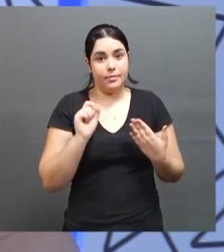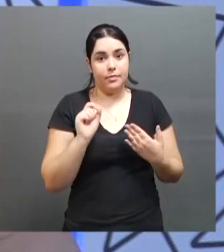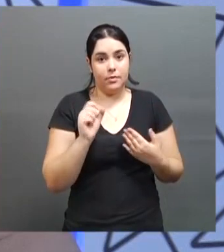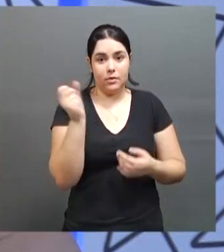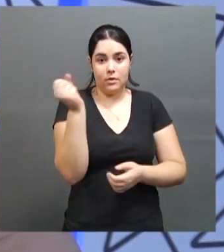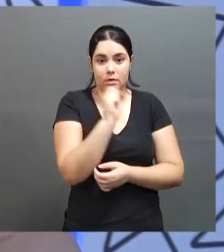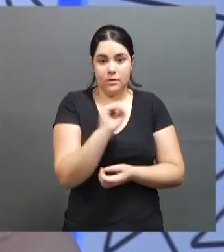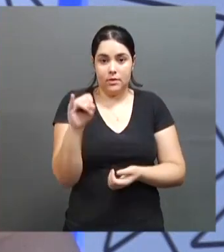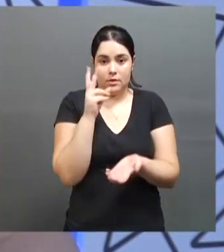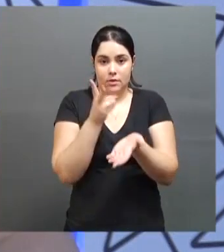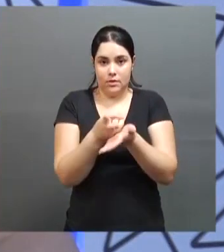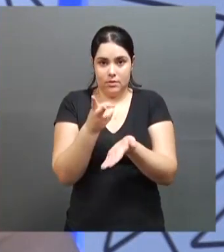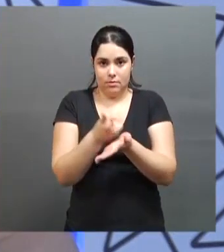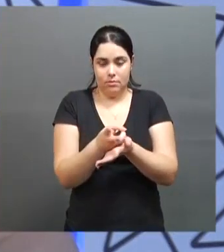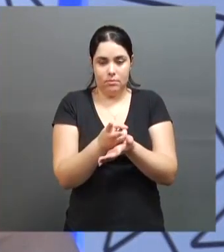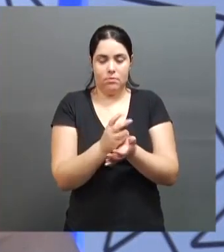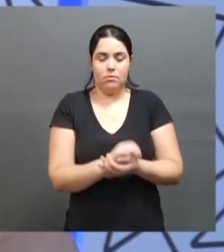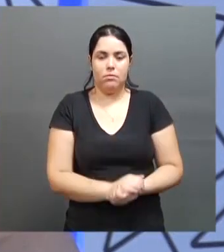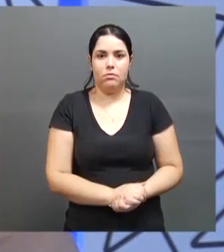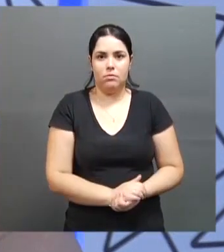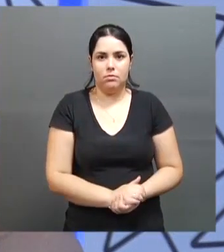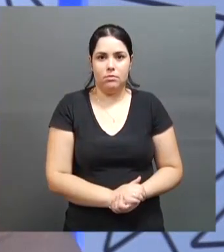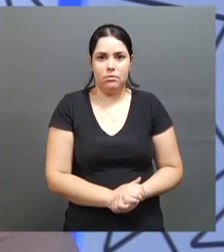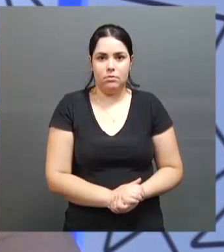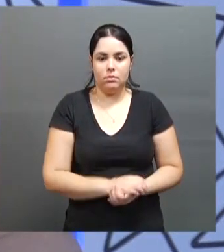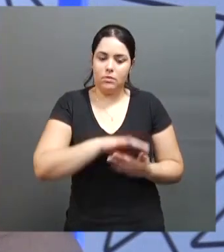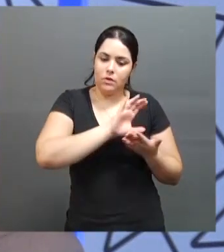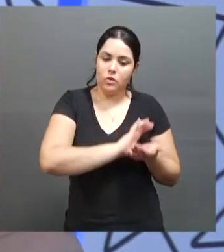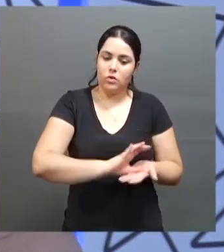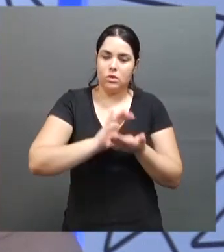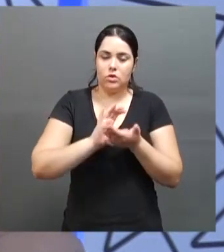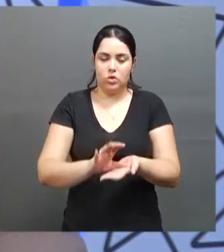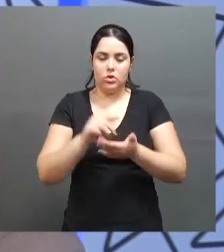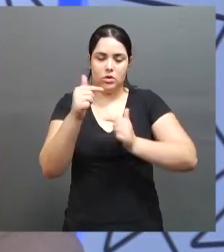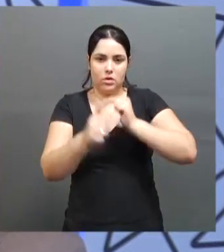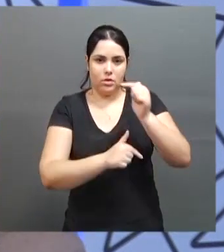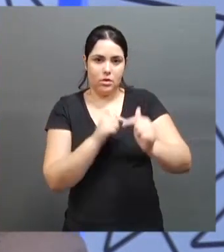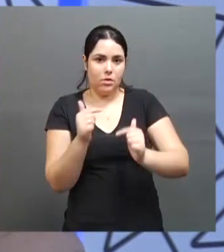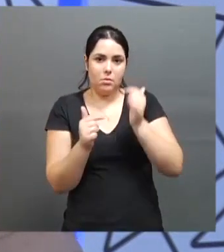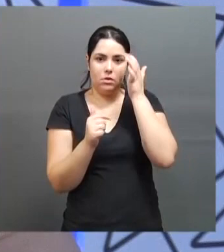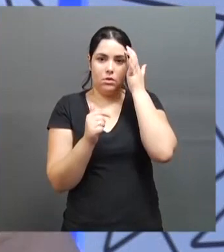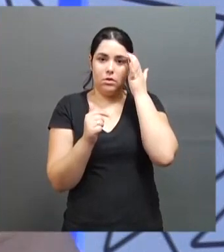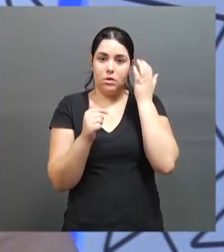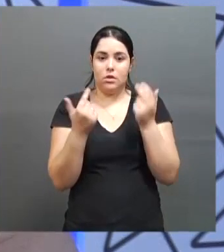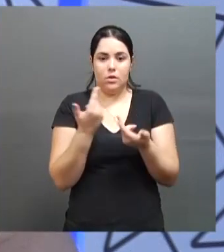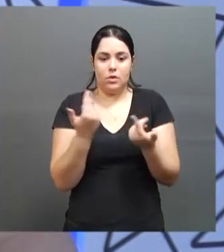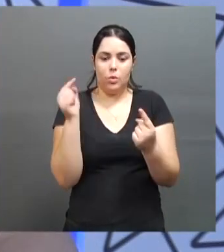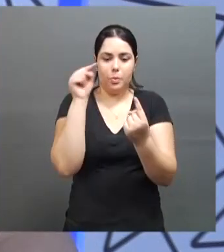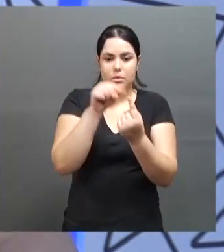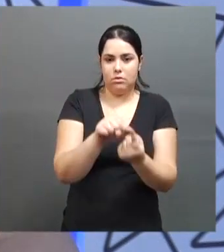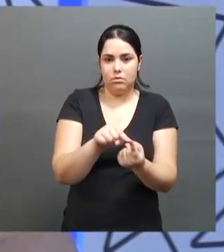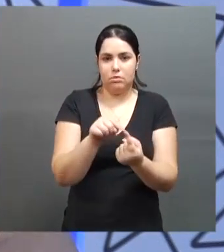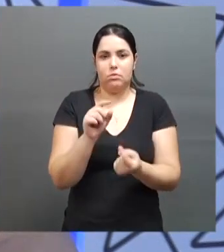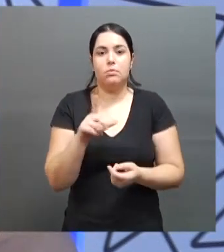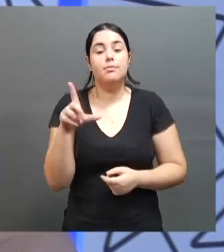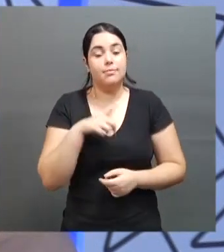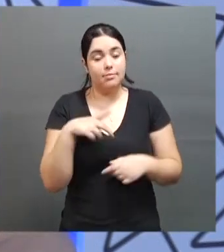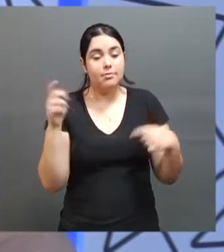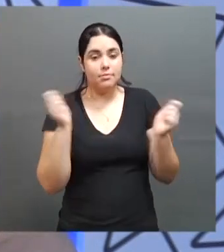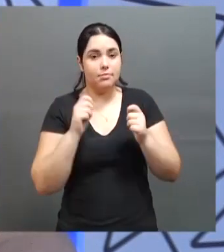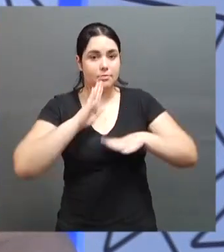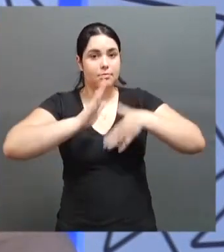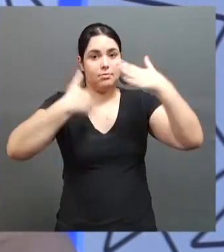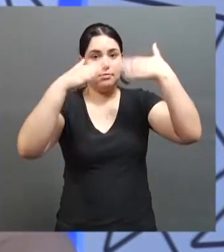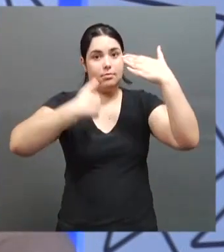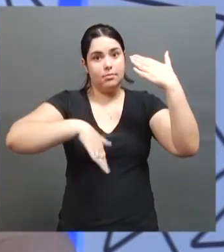a gente continuar investindo, trabalhando com essas metas, tem possibilidade